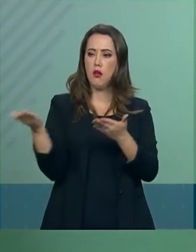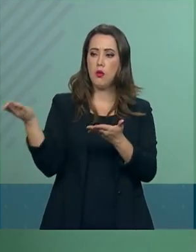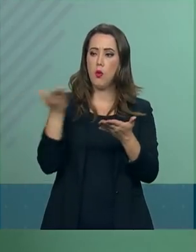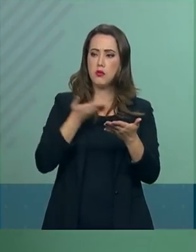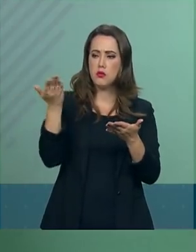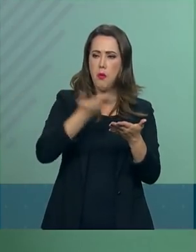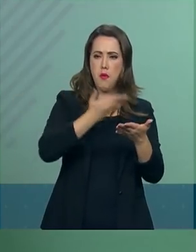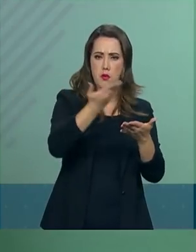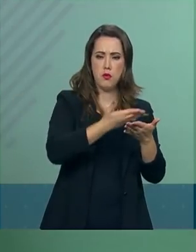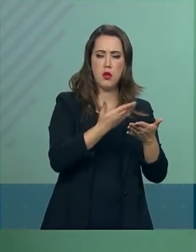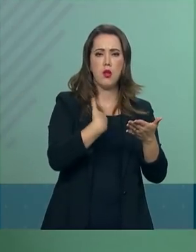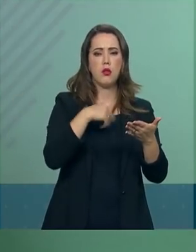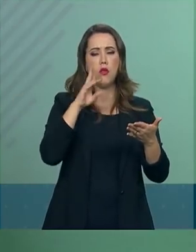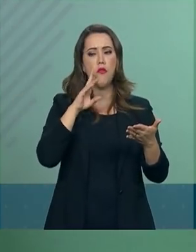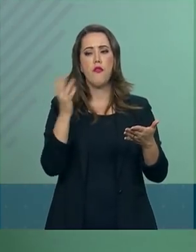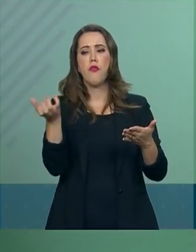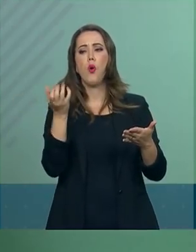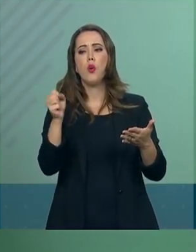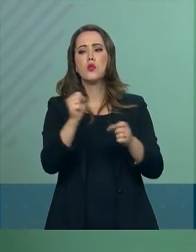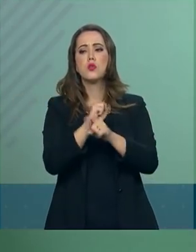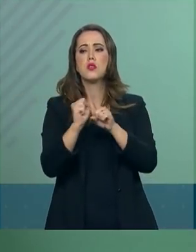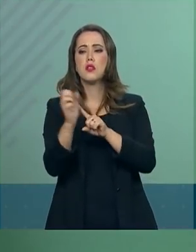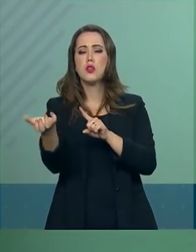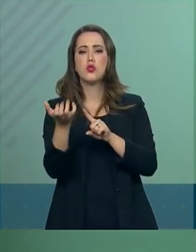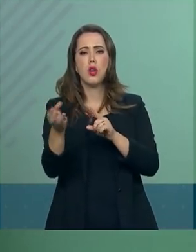as propostas da sociedade como um todo.